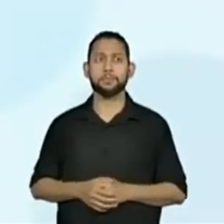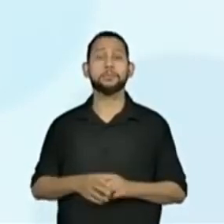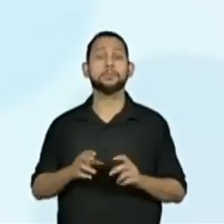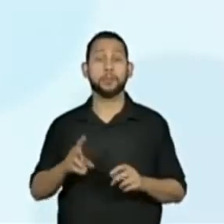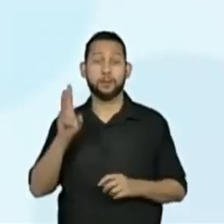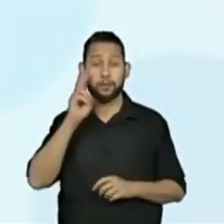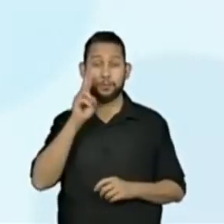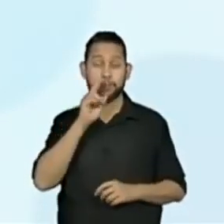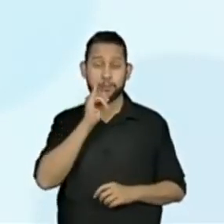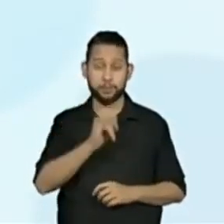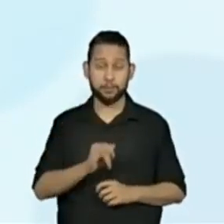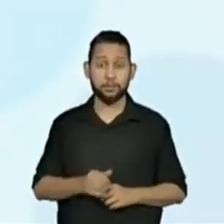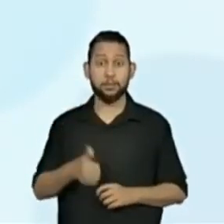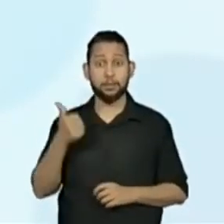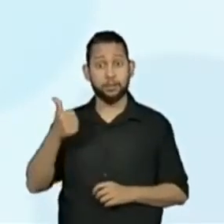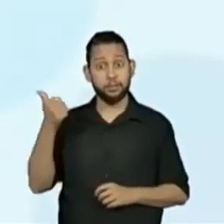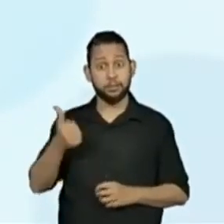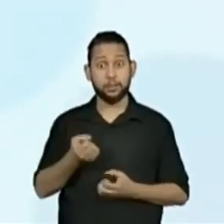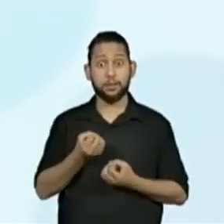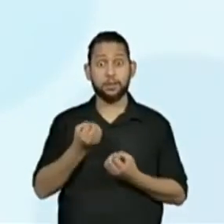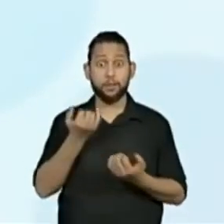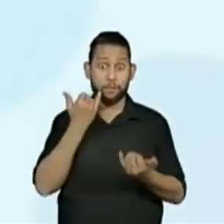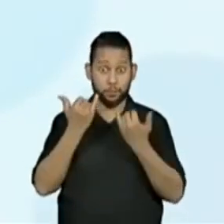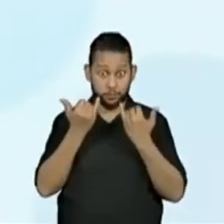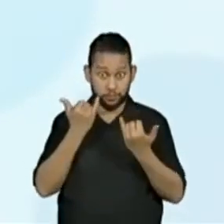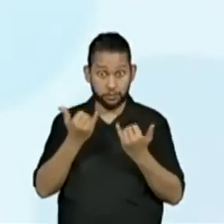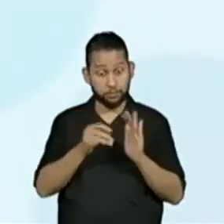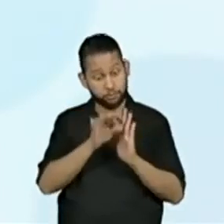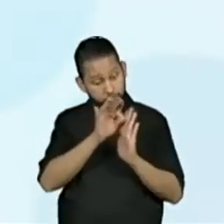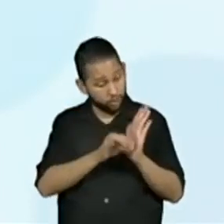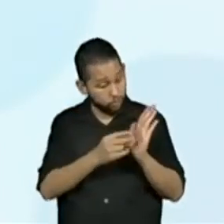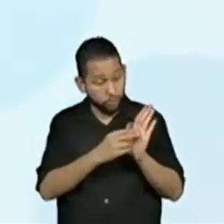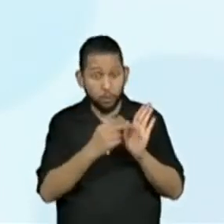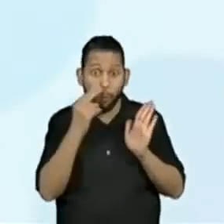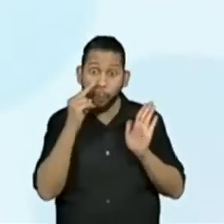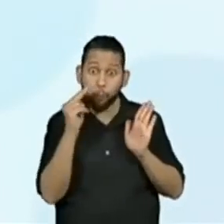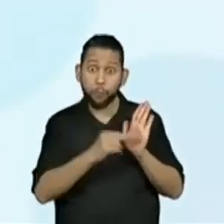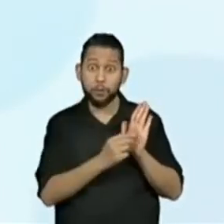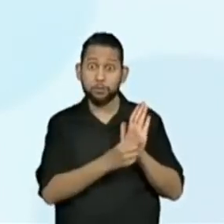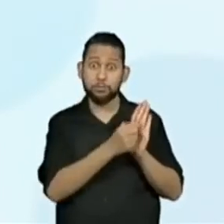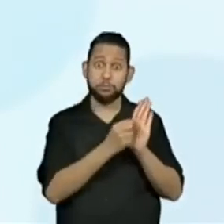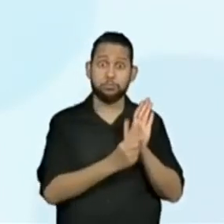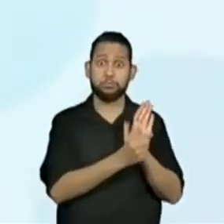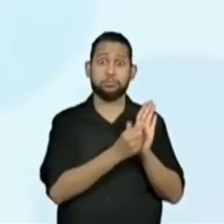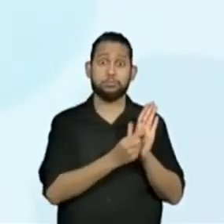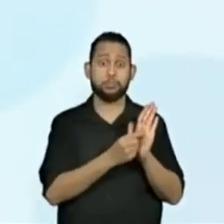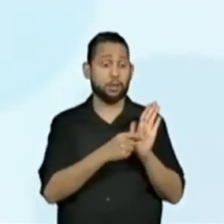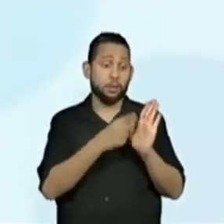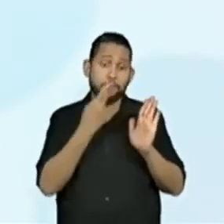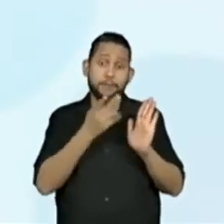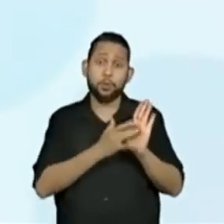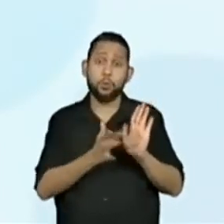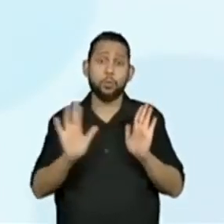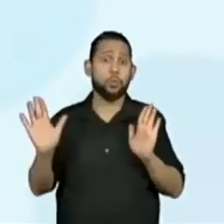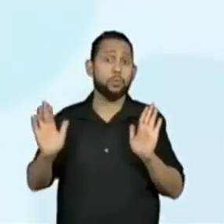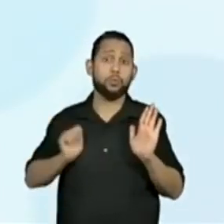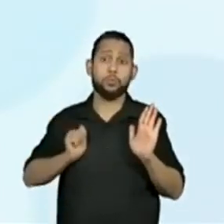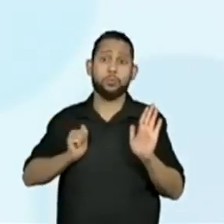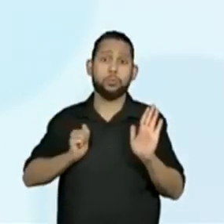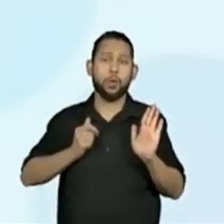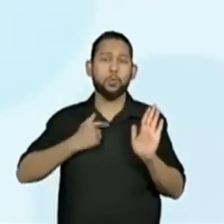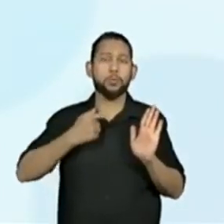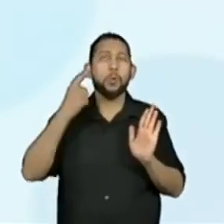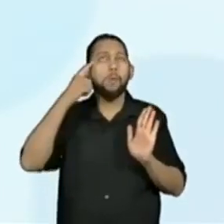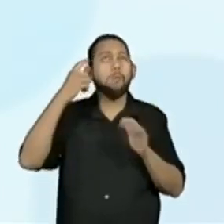Lembrando, essa informação, ela está no texto. Eu só precisei voltar na primeira parte para localizar essa